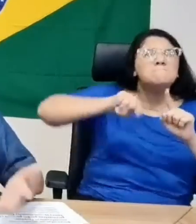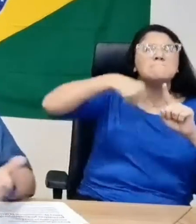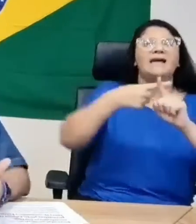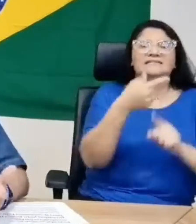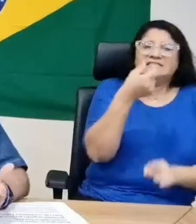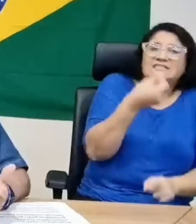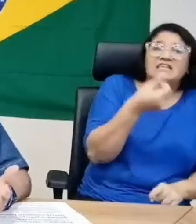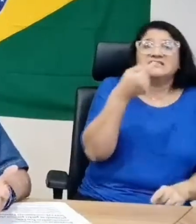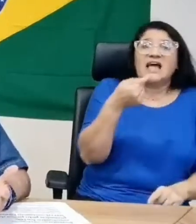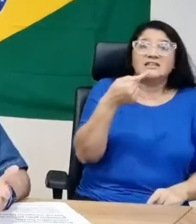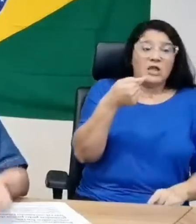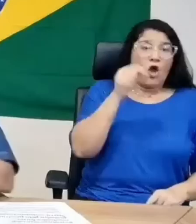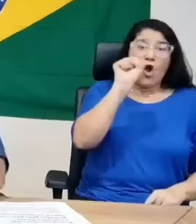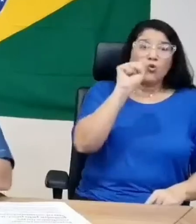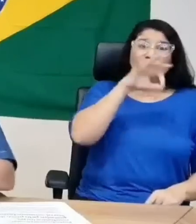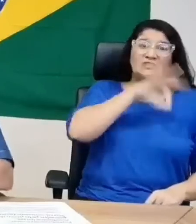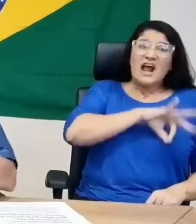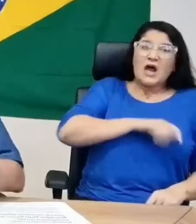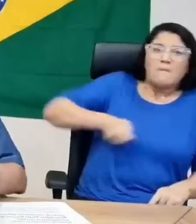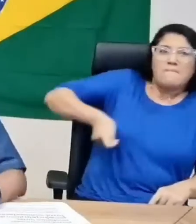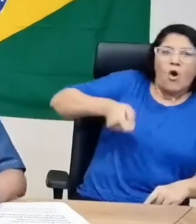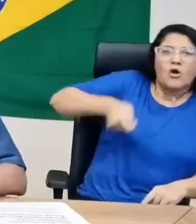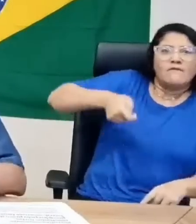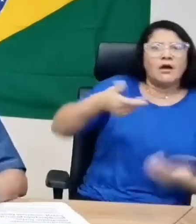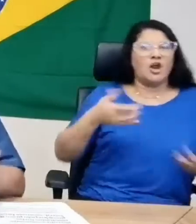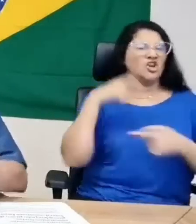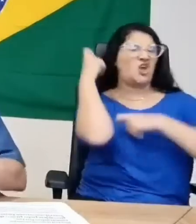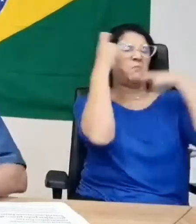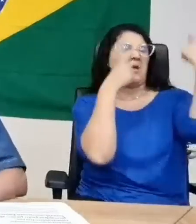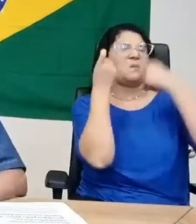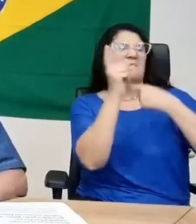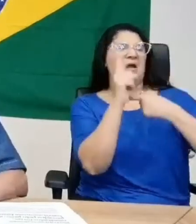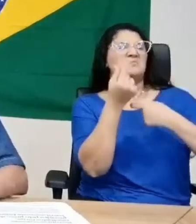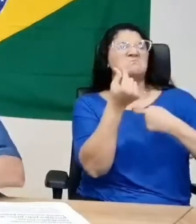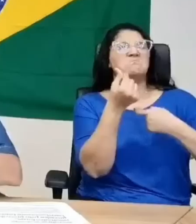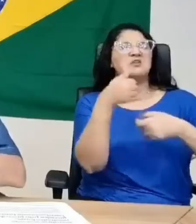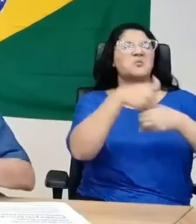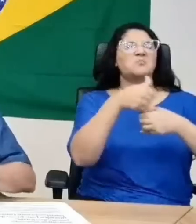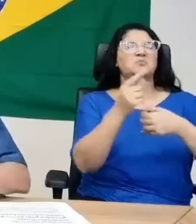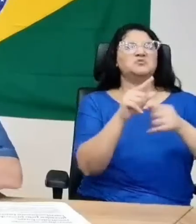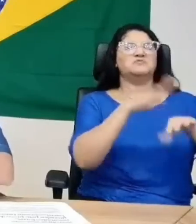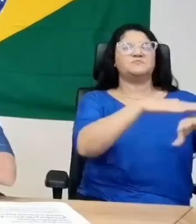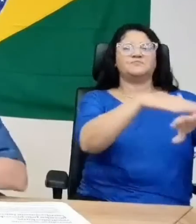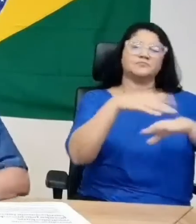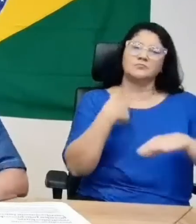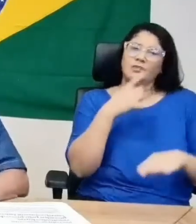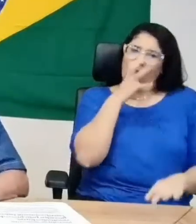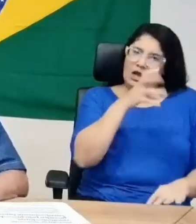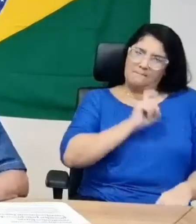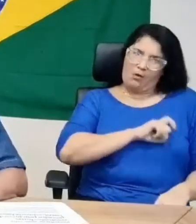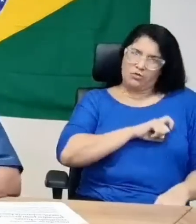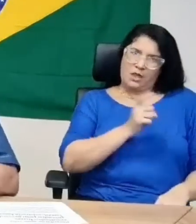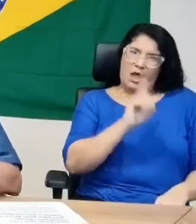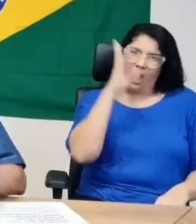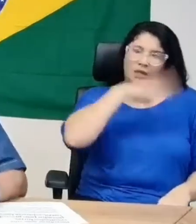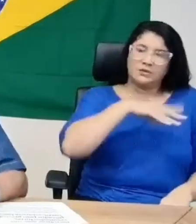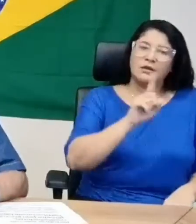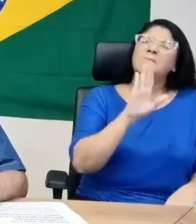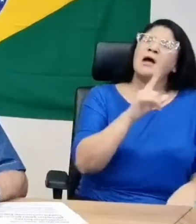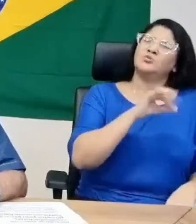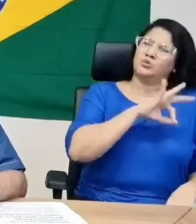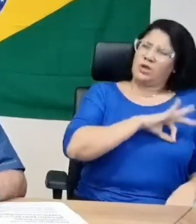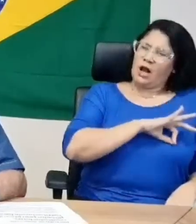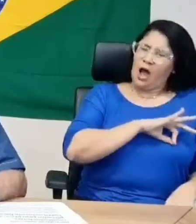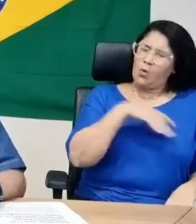de bonificação. Essas pessoas não estão preocupadas com o preço do combustível para eles. Não quero criticá-los, minha maldade é aqui. Mas com esse